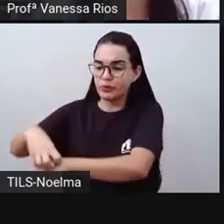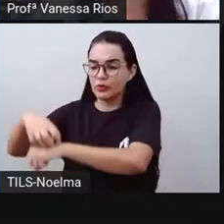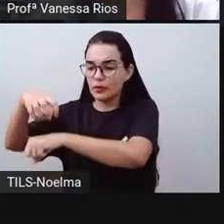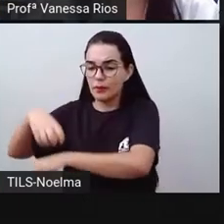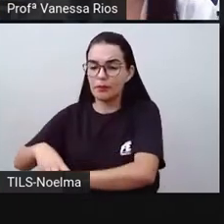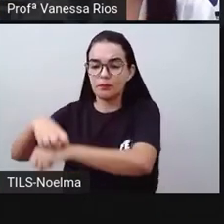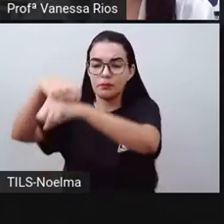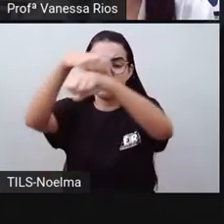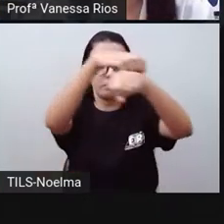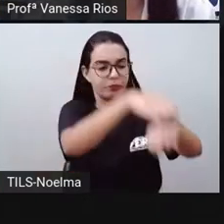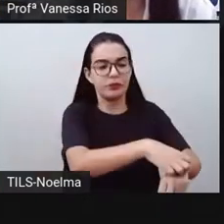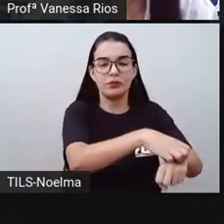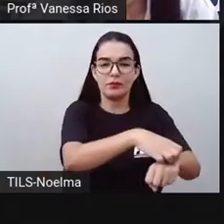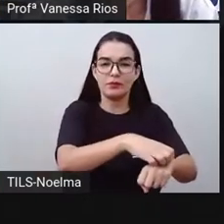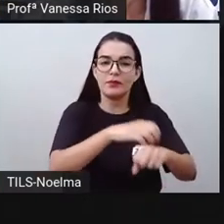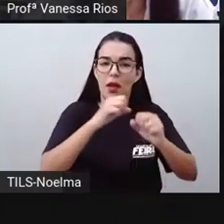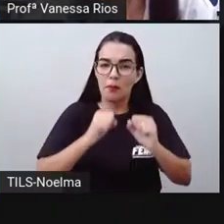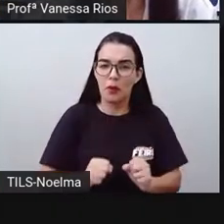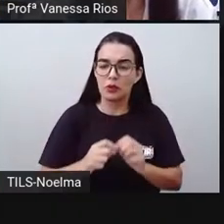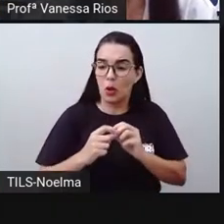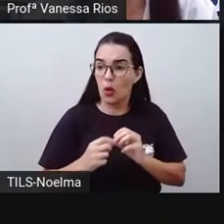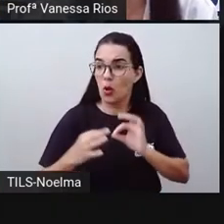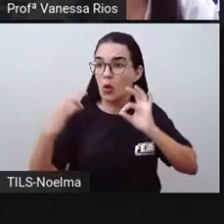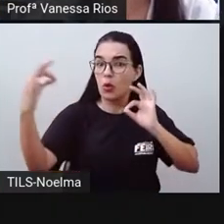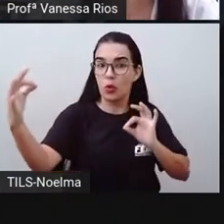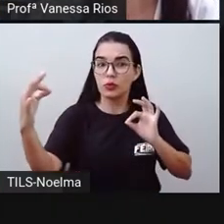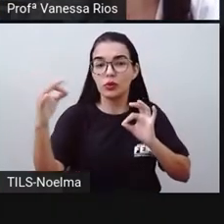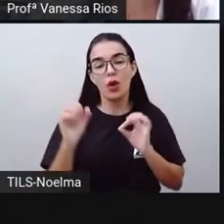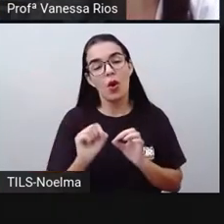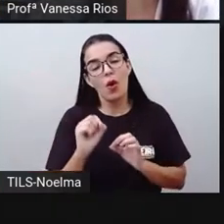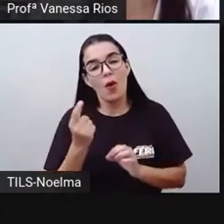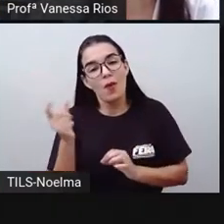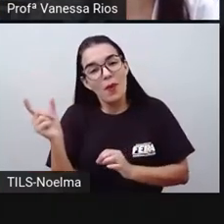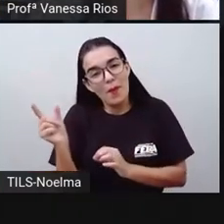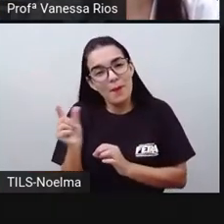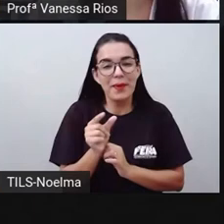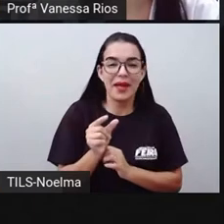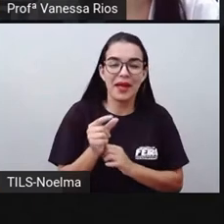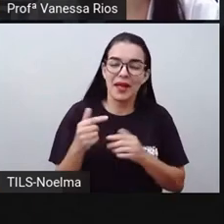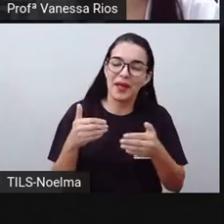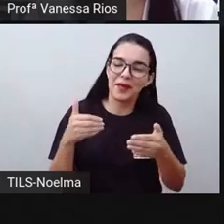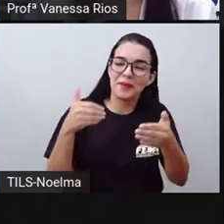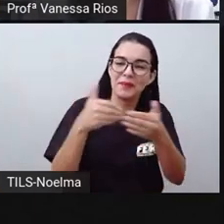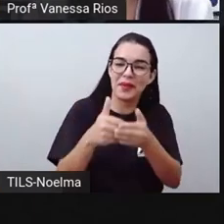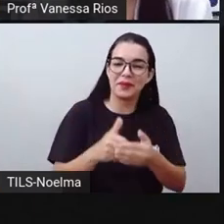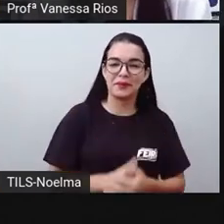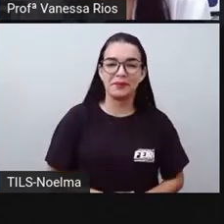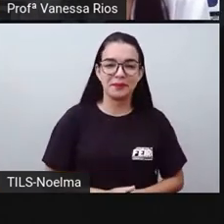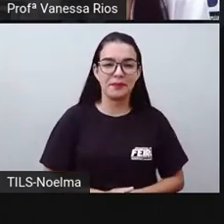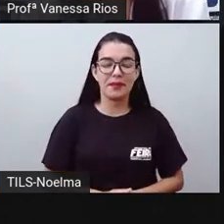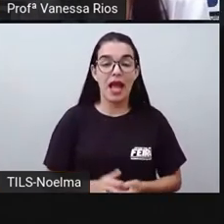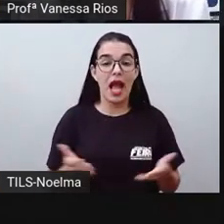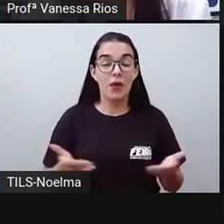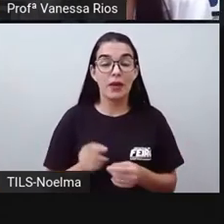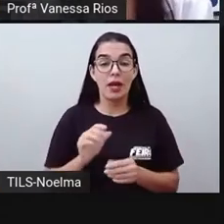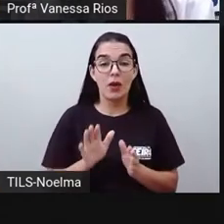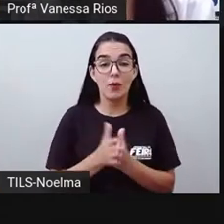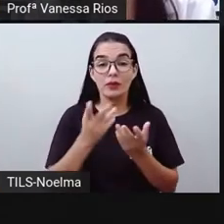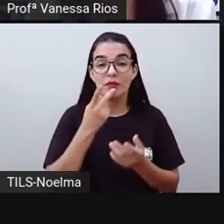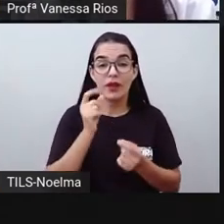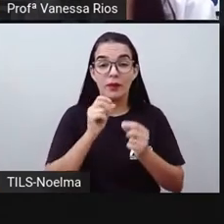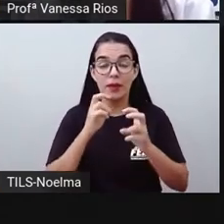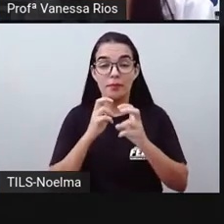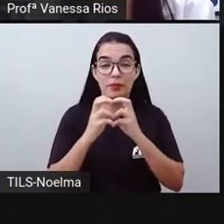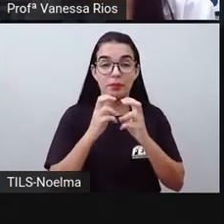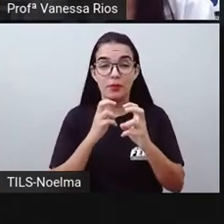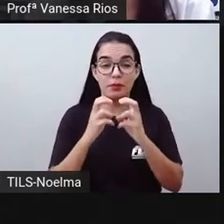curtos, espaços longos. Mas quando a gente observa aí transporte ferroviário, a gente